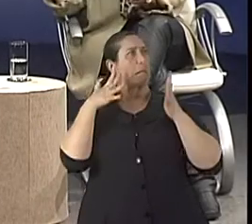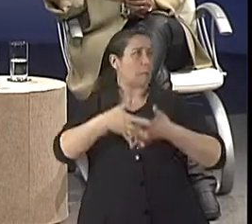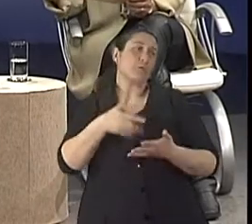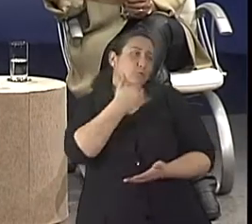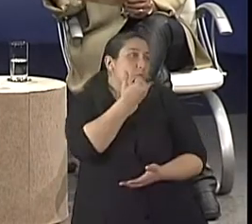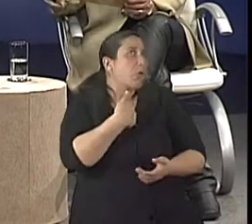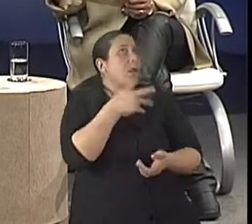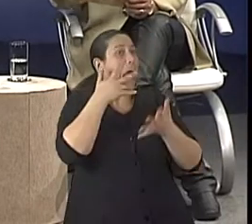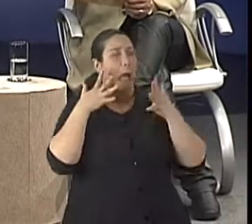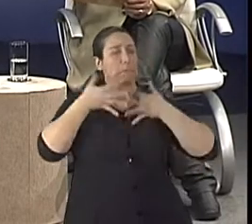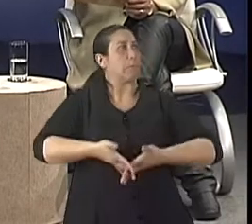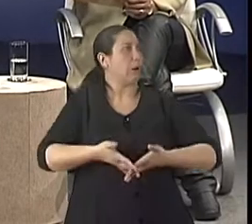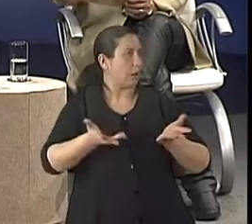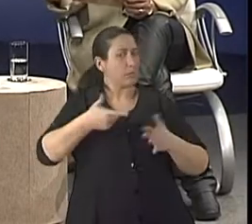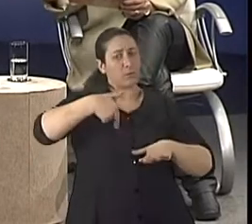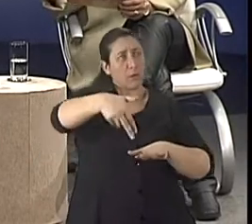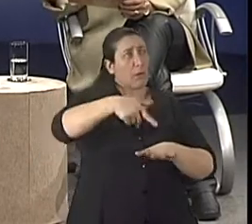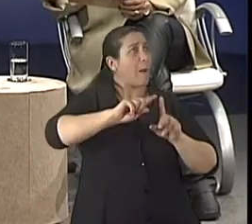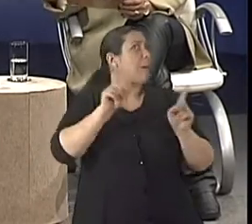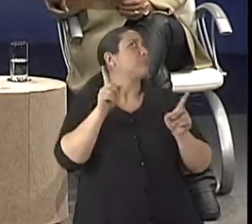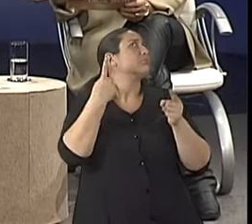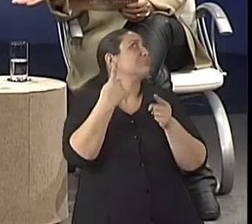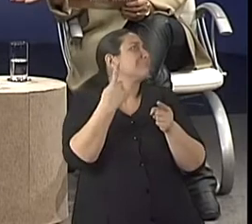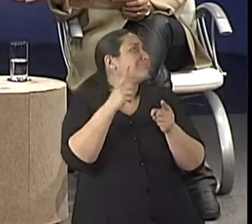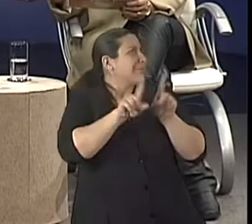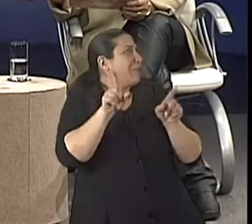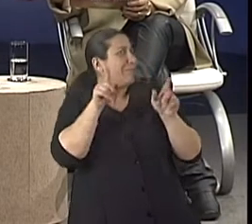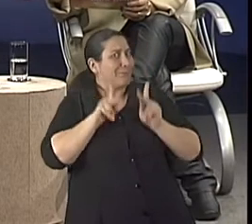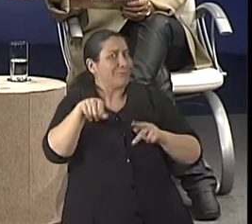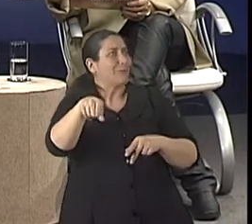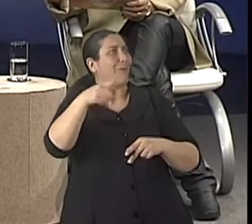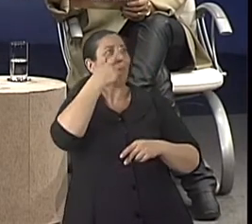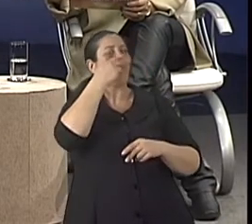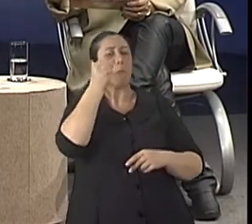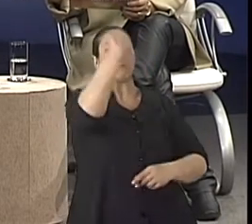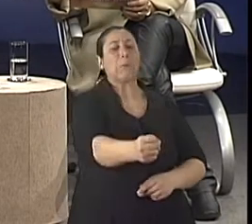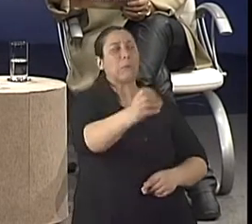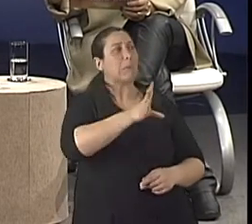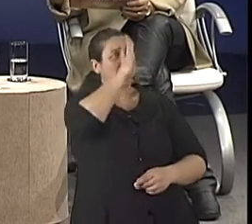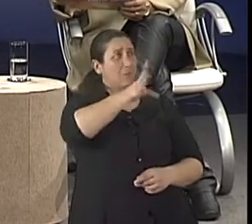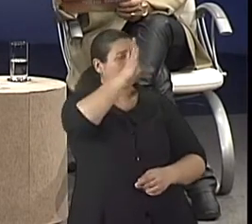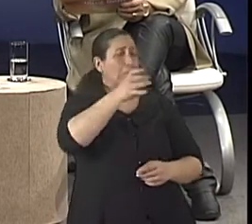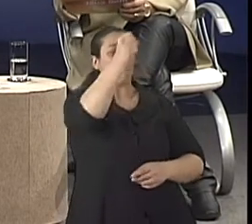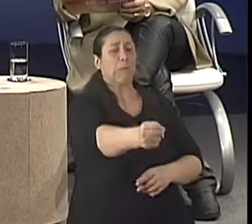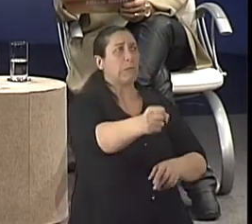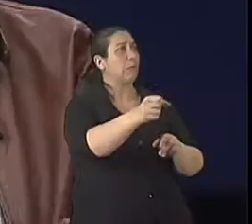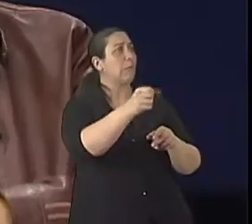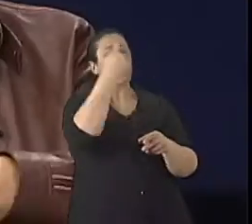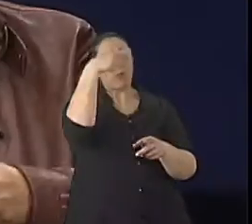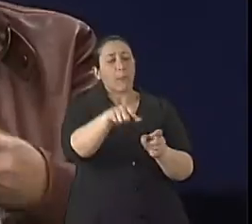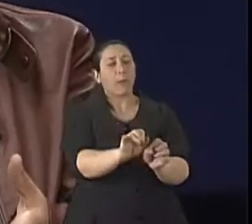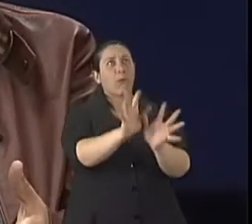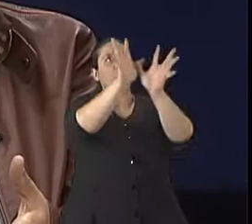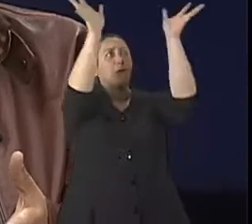atrapalhando a calçada. Mas talvez ela foi plantada num espaço inadequado. Às vezes, o que ocorre, pessoas, como eu disse inicialmente, as